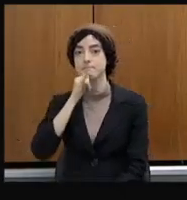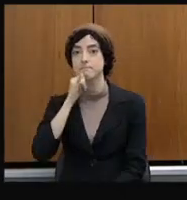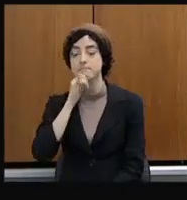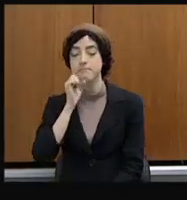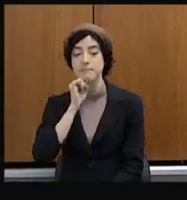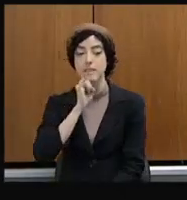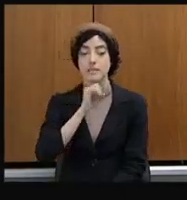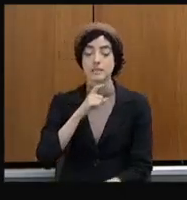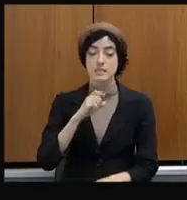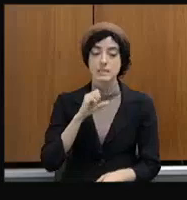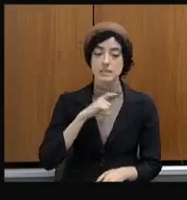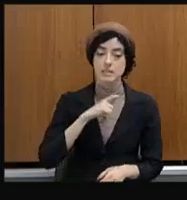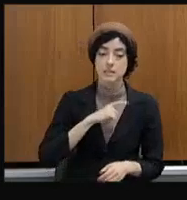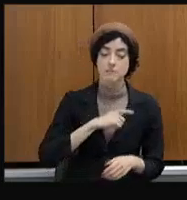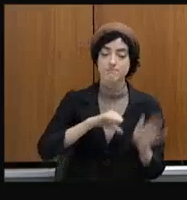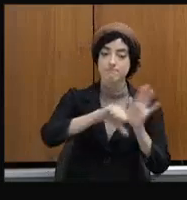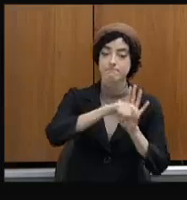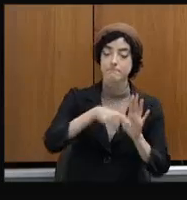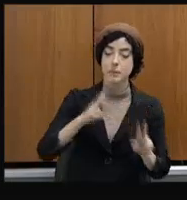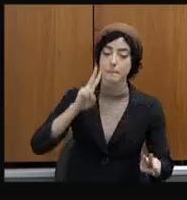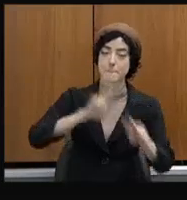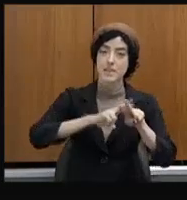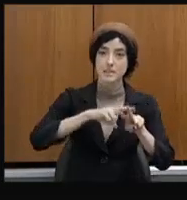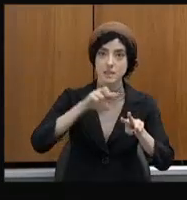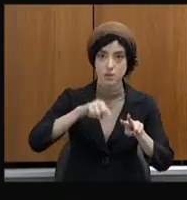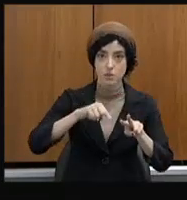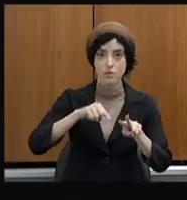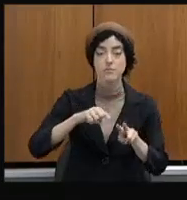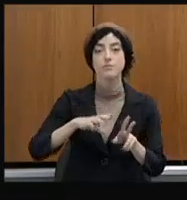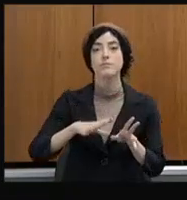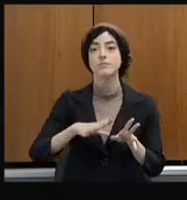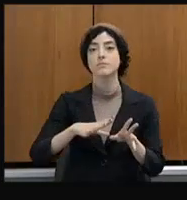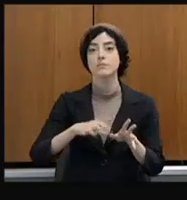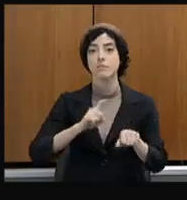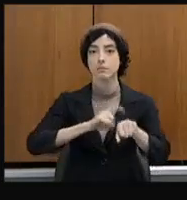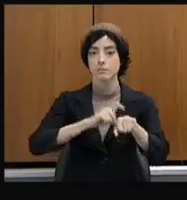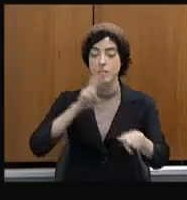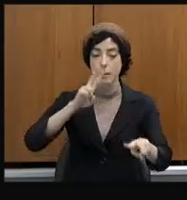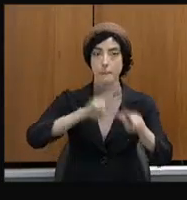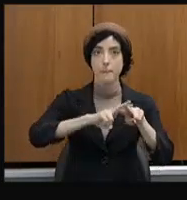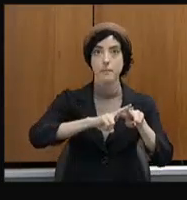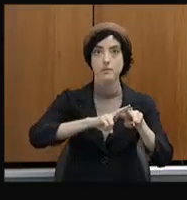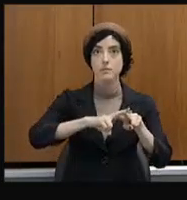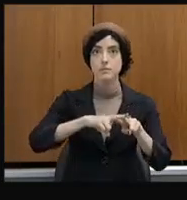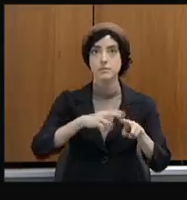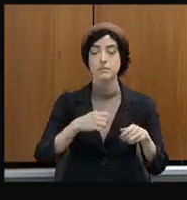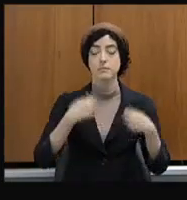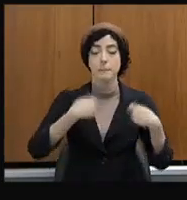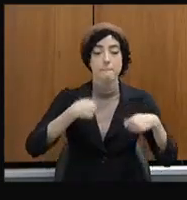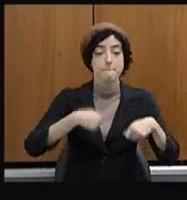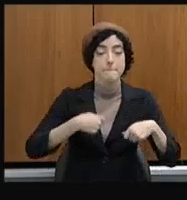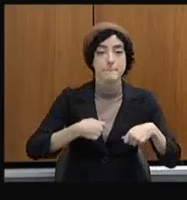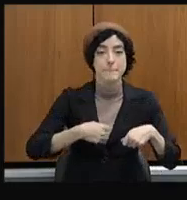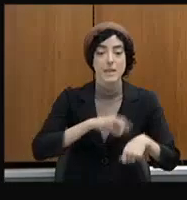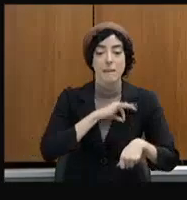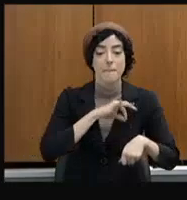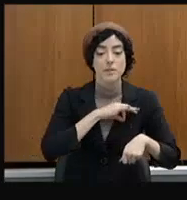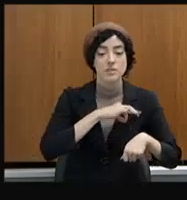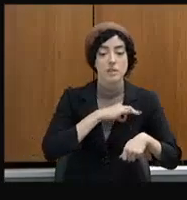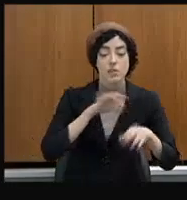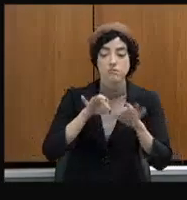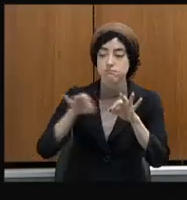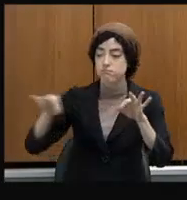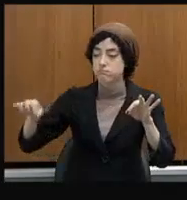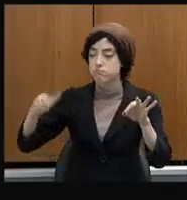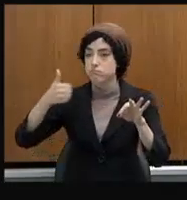em Monte Carmelo, por exemplo, ele andava 16, 26 quilômetros, hoje não, ele